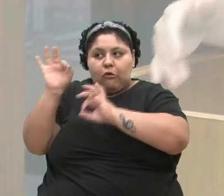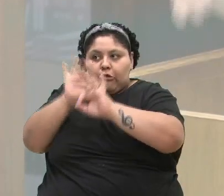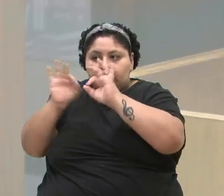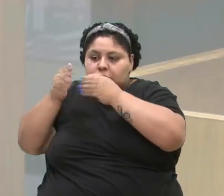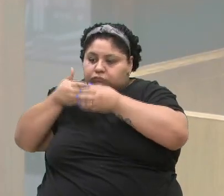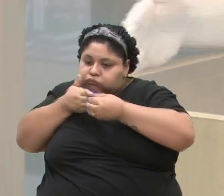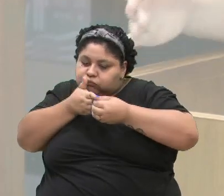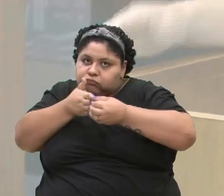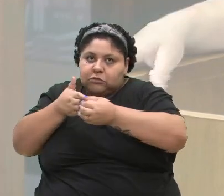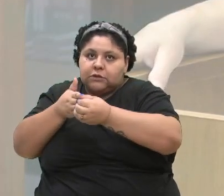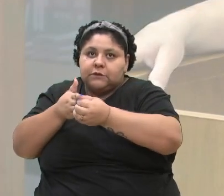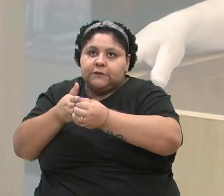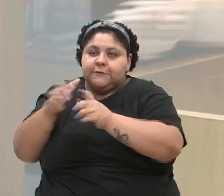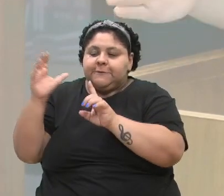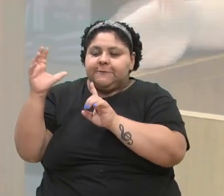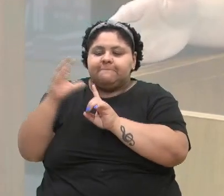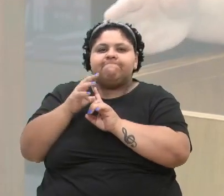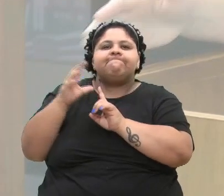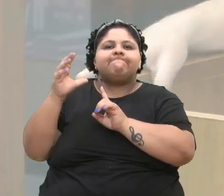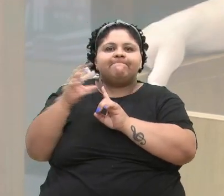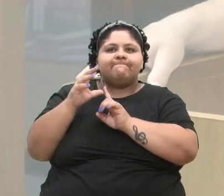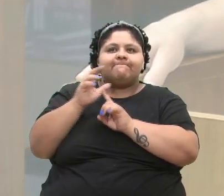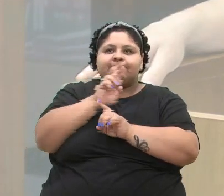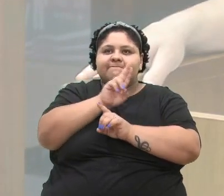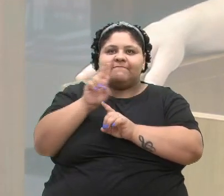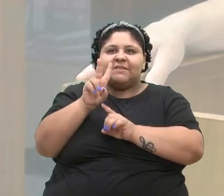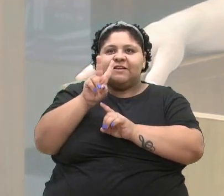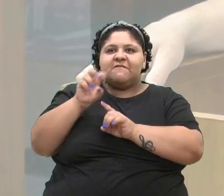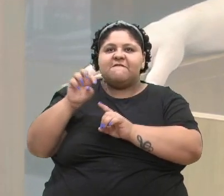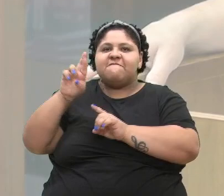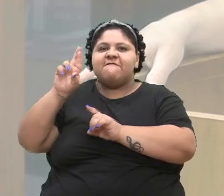conduziu, quem me inspira, se chama Dona Vera.